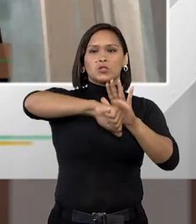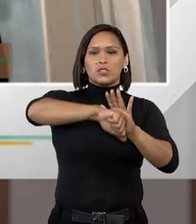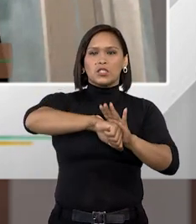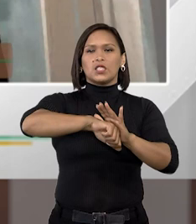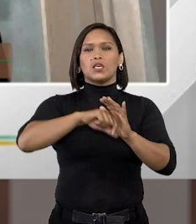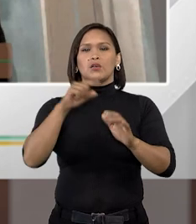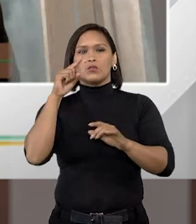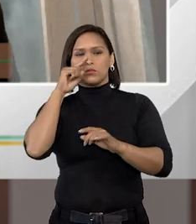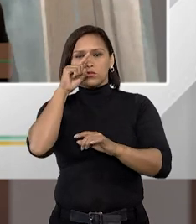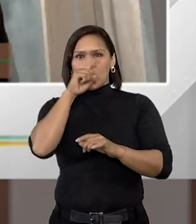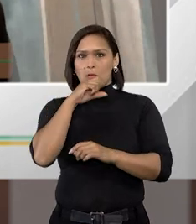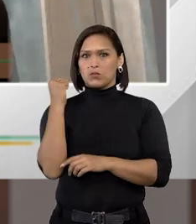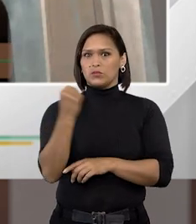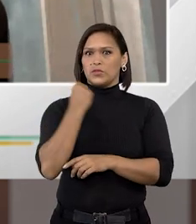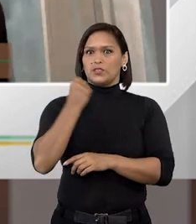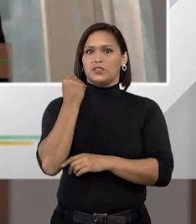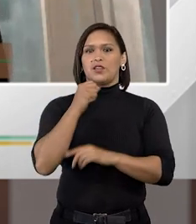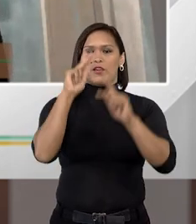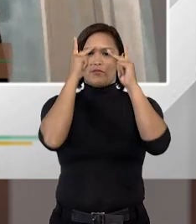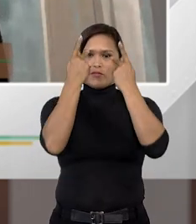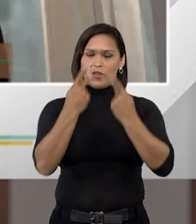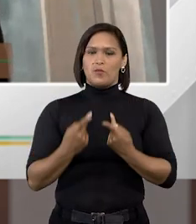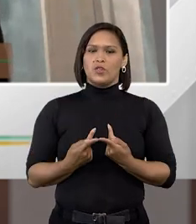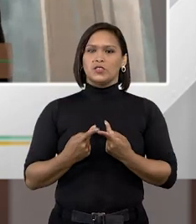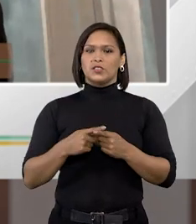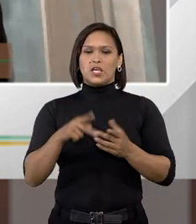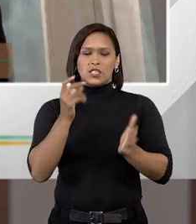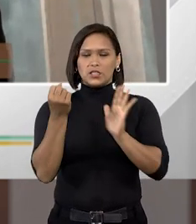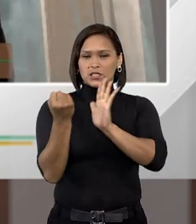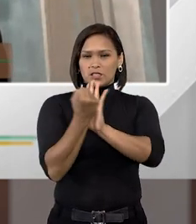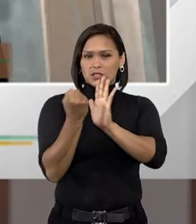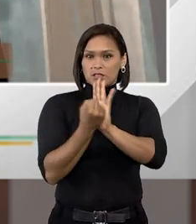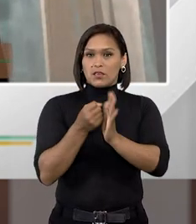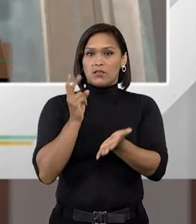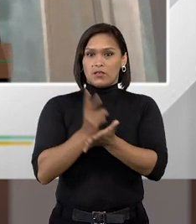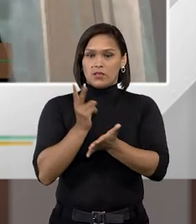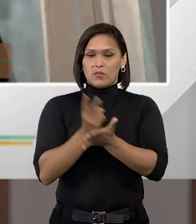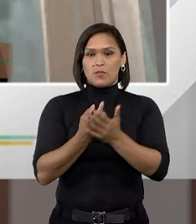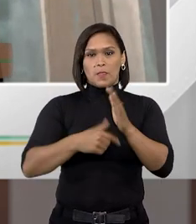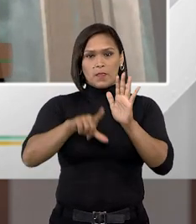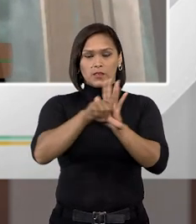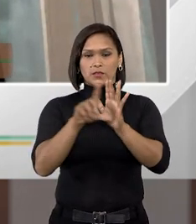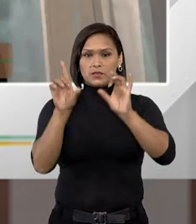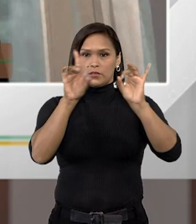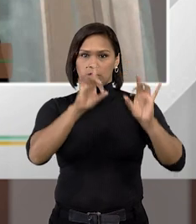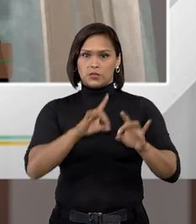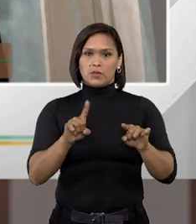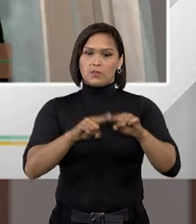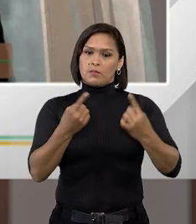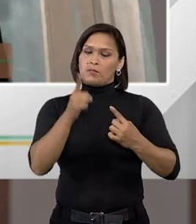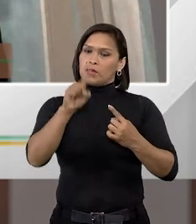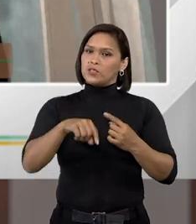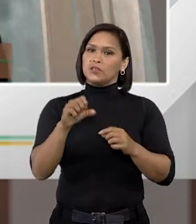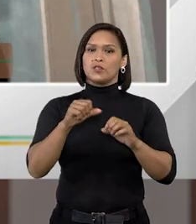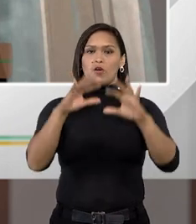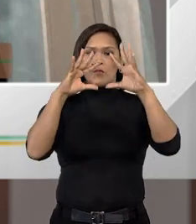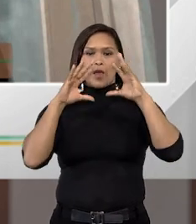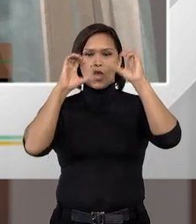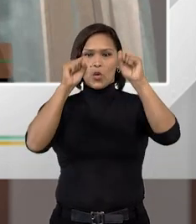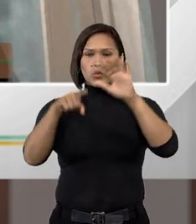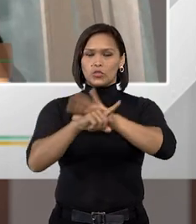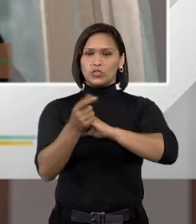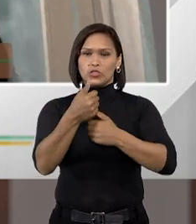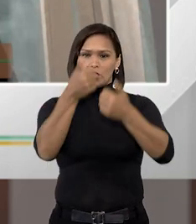asquerosos os crimes mais graves da humanidade sempre taxativos na legislação específica mas como a nossa corte já se